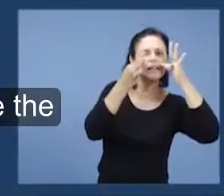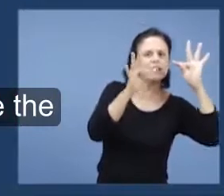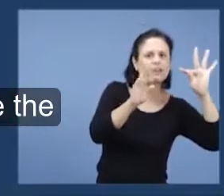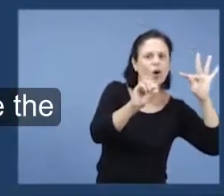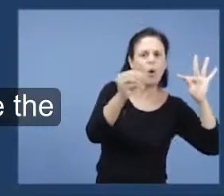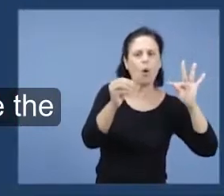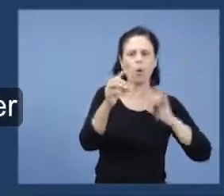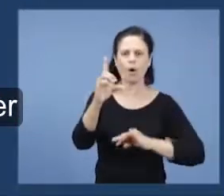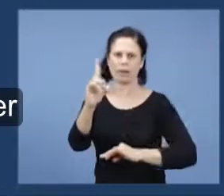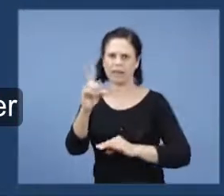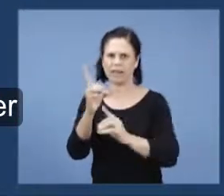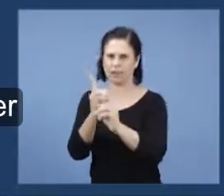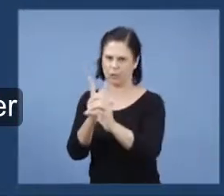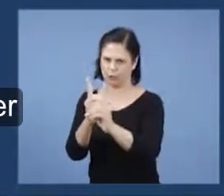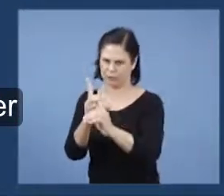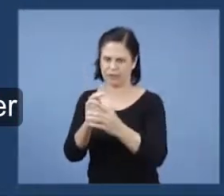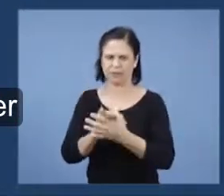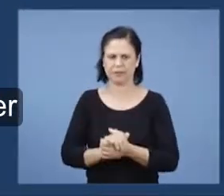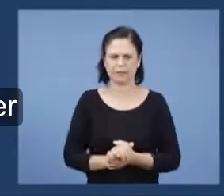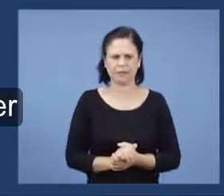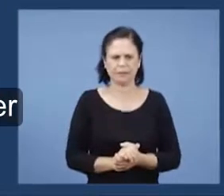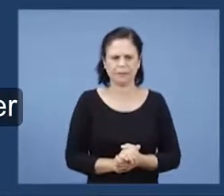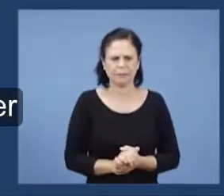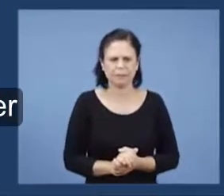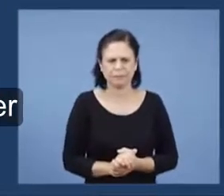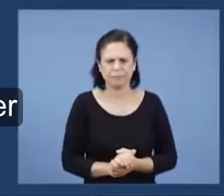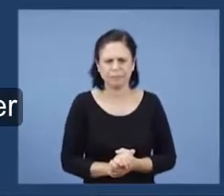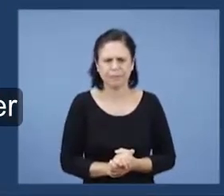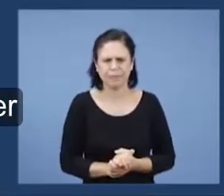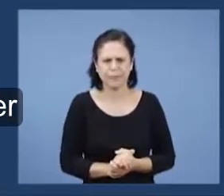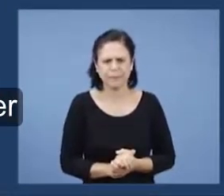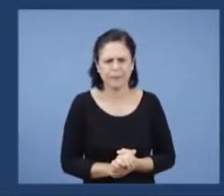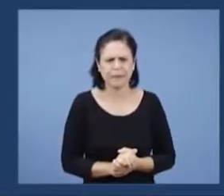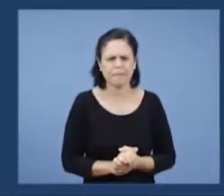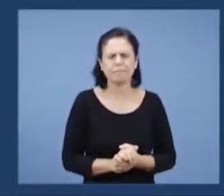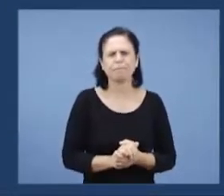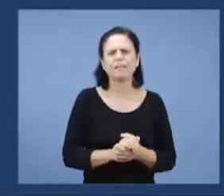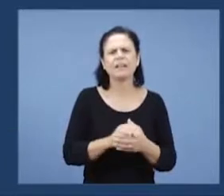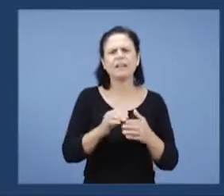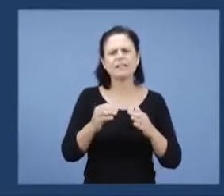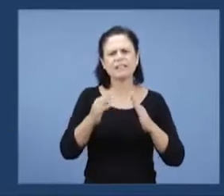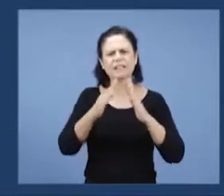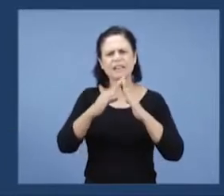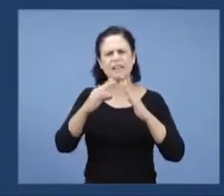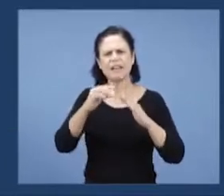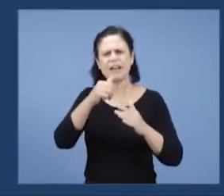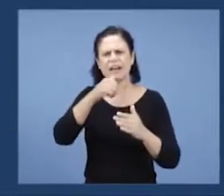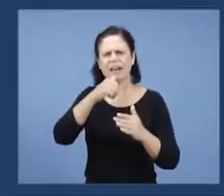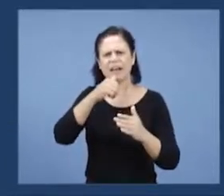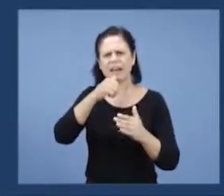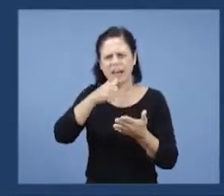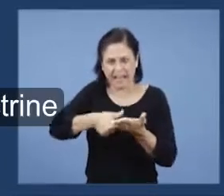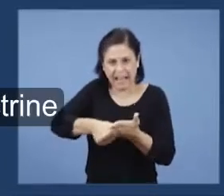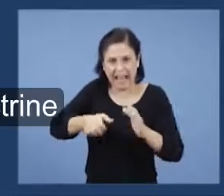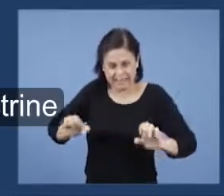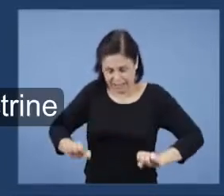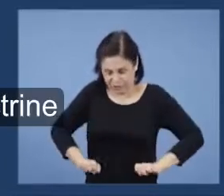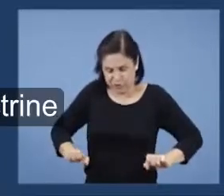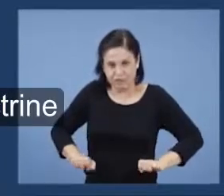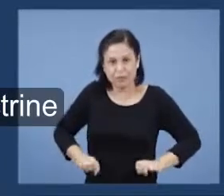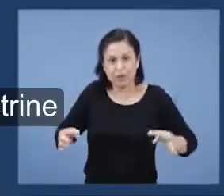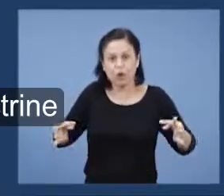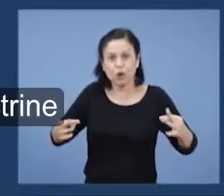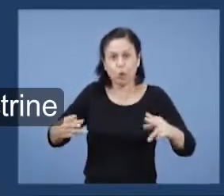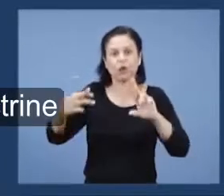de doutrina, as referências bíblicas que estão nas cartas de Esmirna. Todas as referências que estão nas cartas de